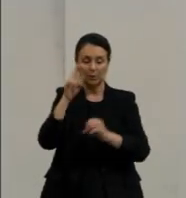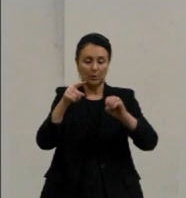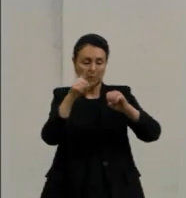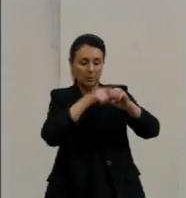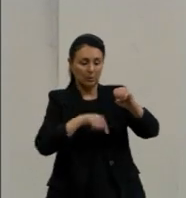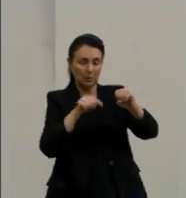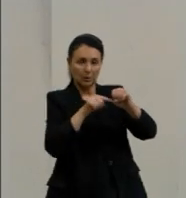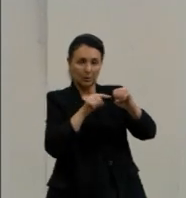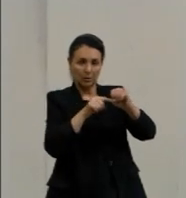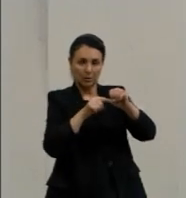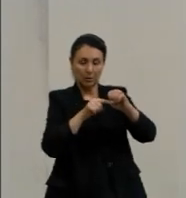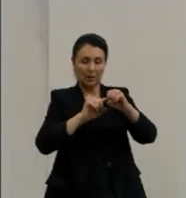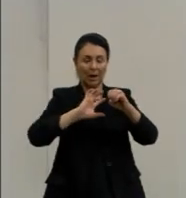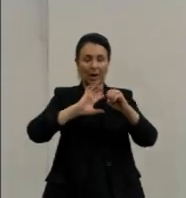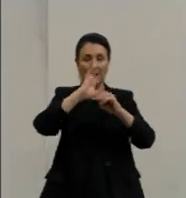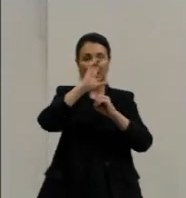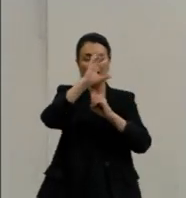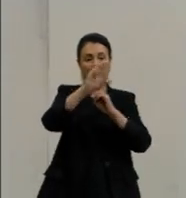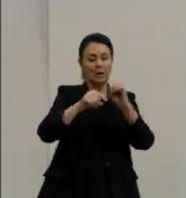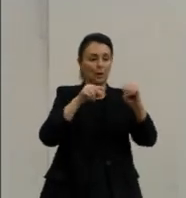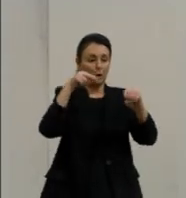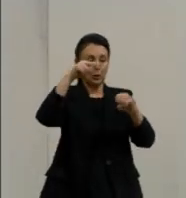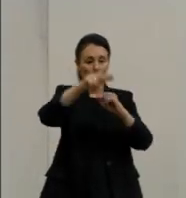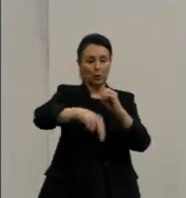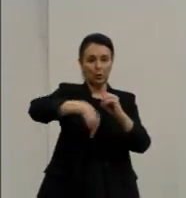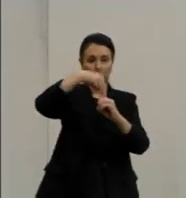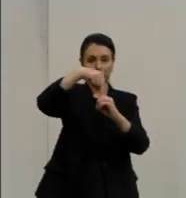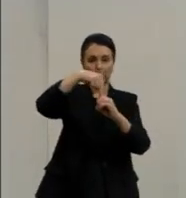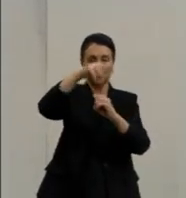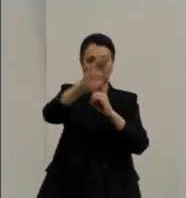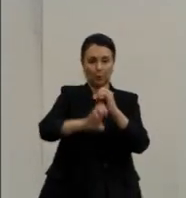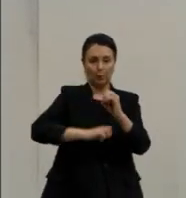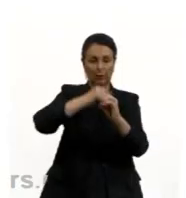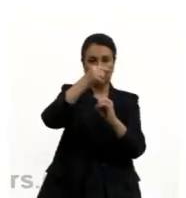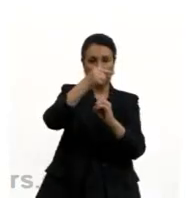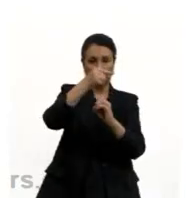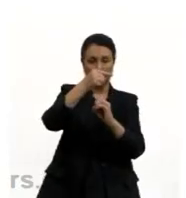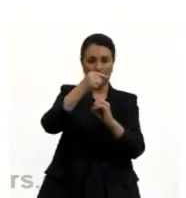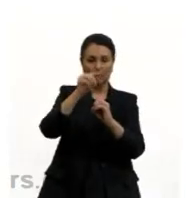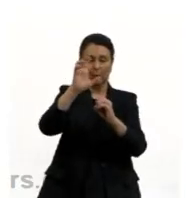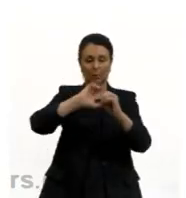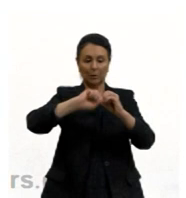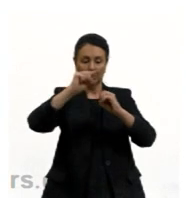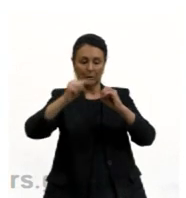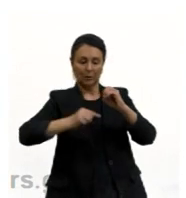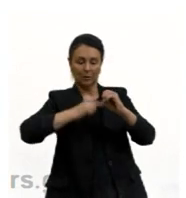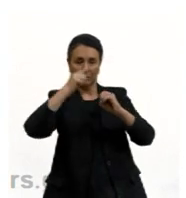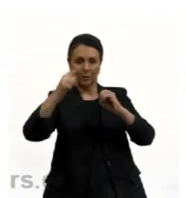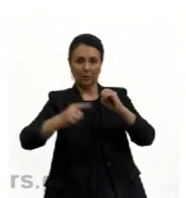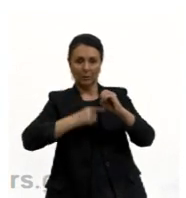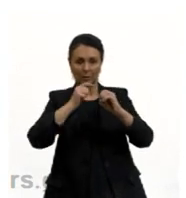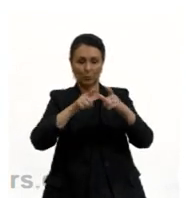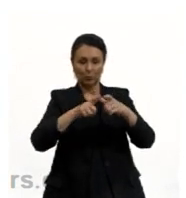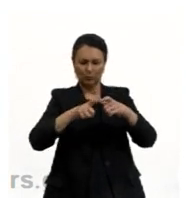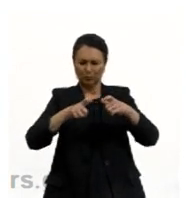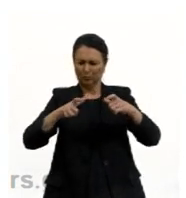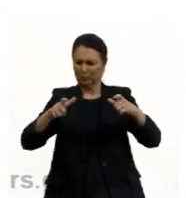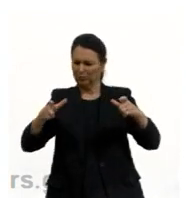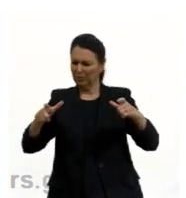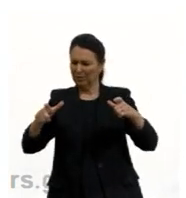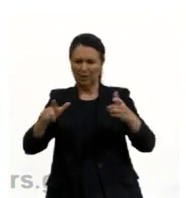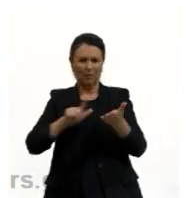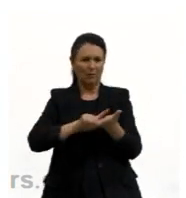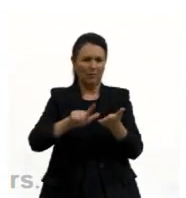elétrons nos seus orbitais, que foi o sistema planetário. D, grandes espaços vazios também foi Rutherford, não foi